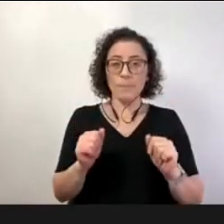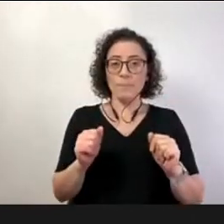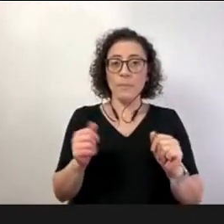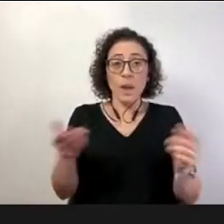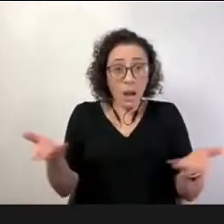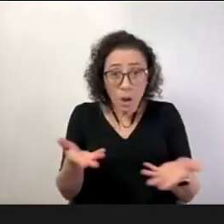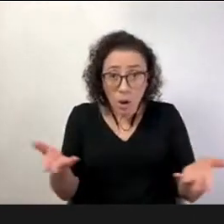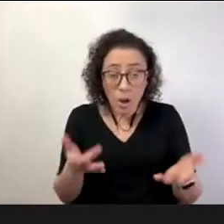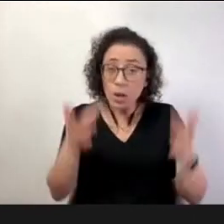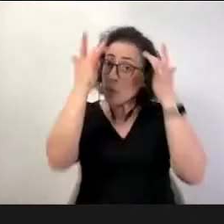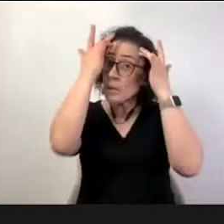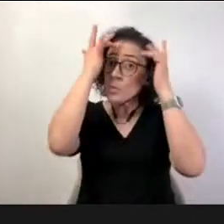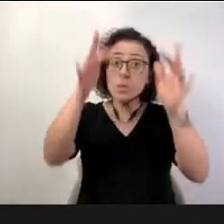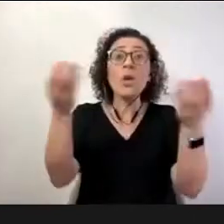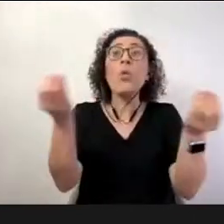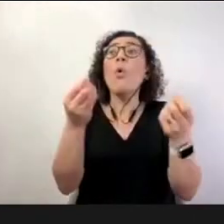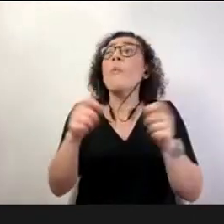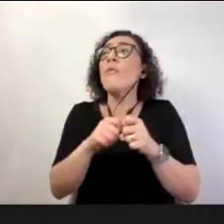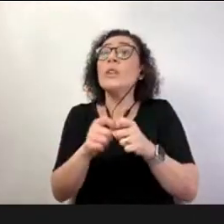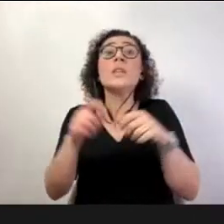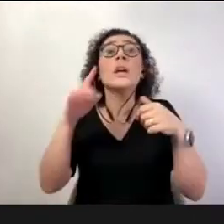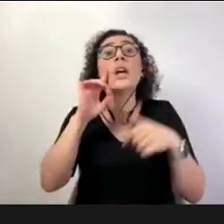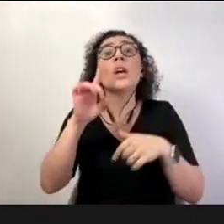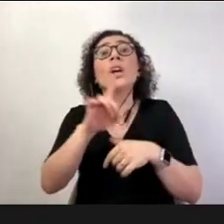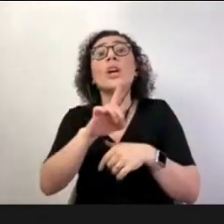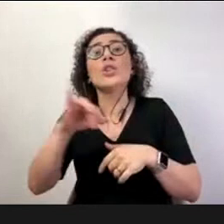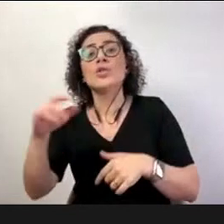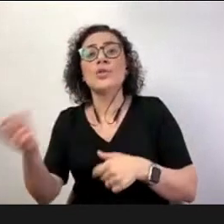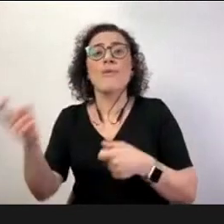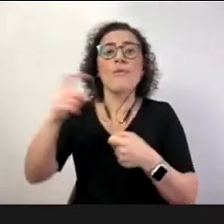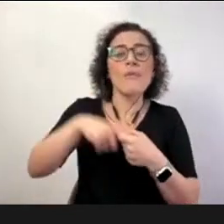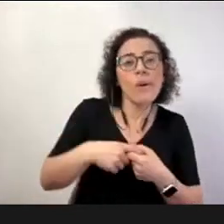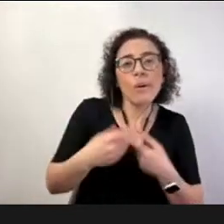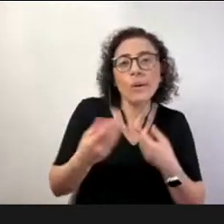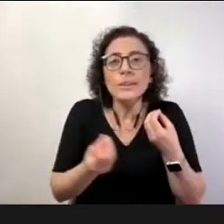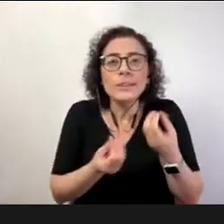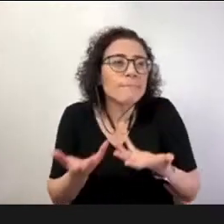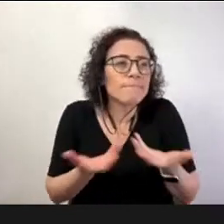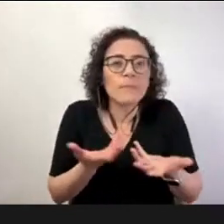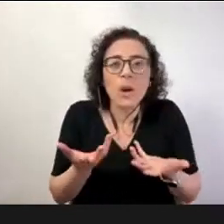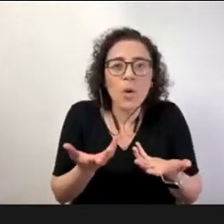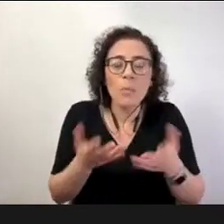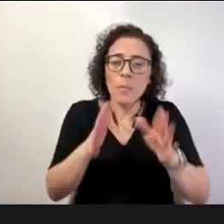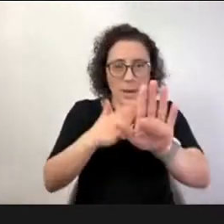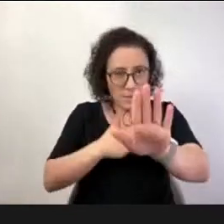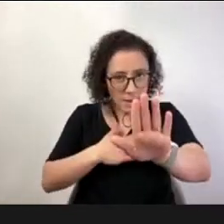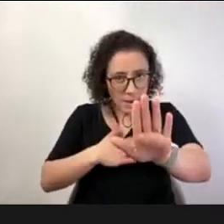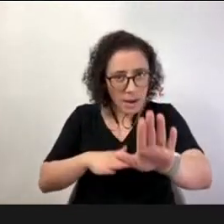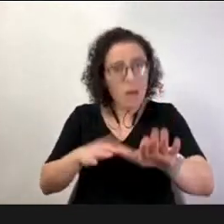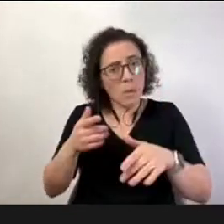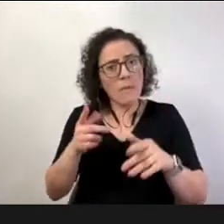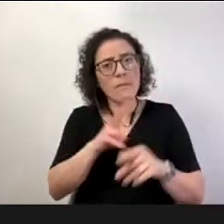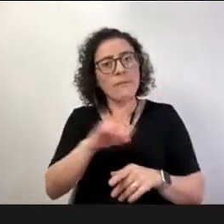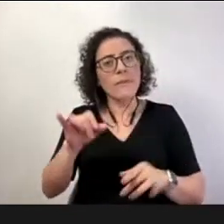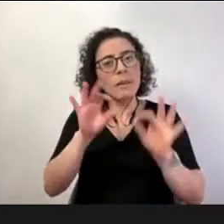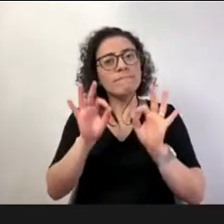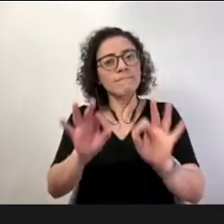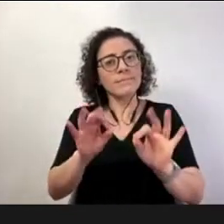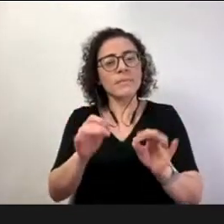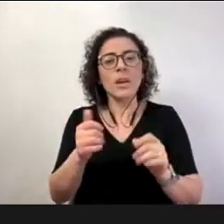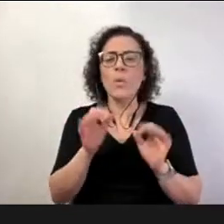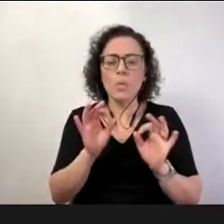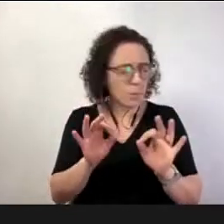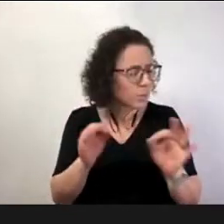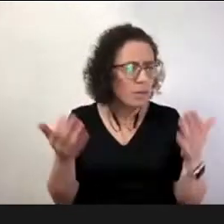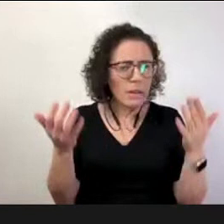é que a gente pode resolver né e aí acionar como eu já disse agora há pouco a inteligência coletiva com os recursos que a gente tem disponível com as informações que a